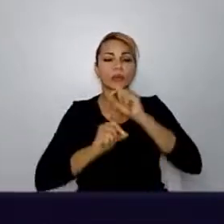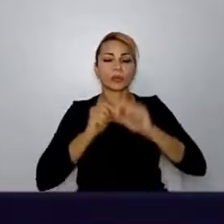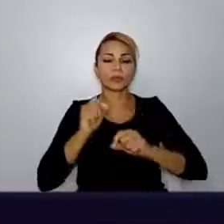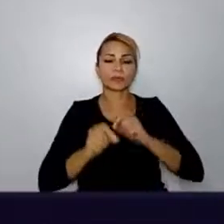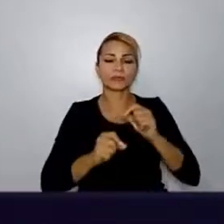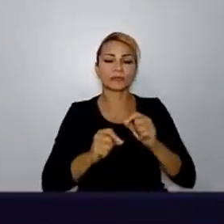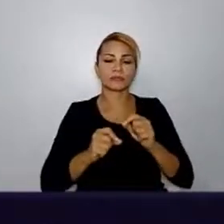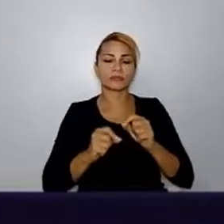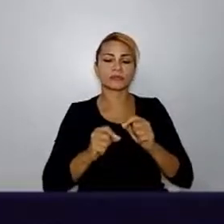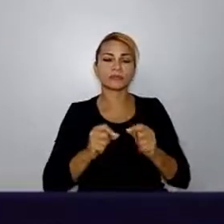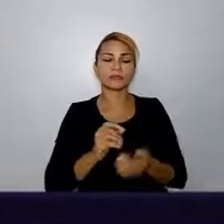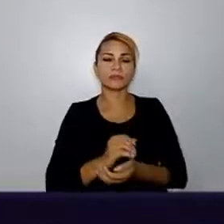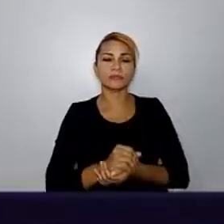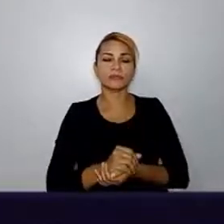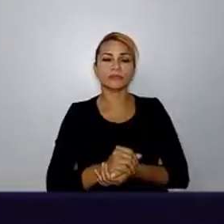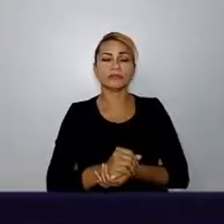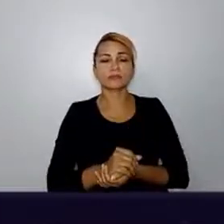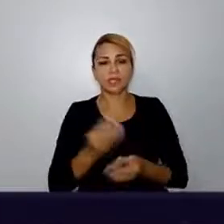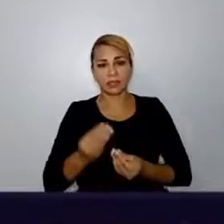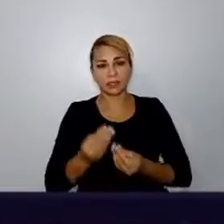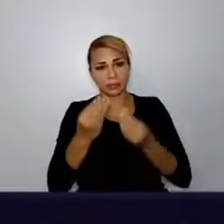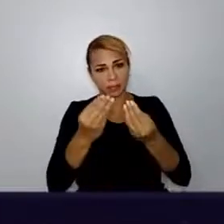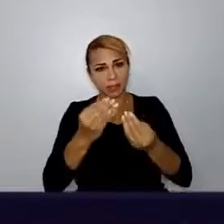dar o crédito às pessoas